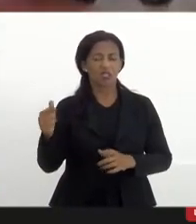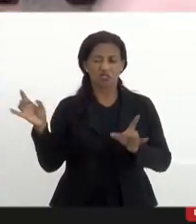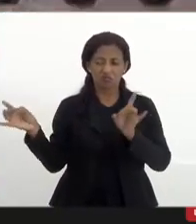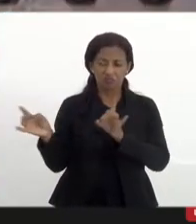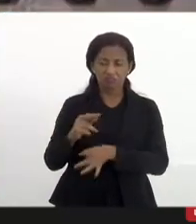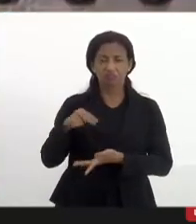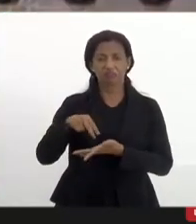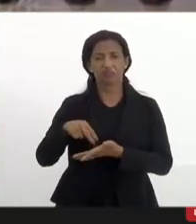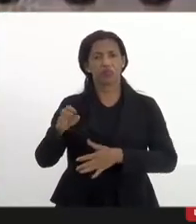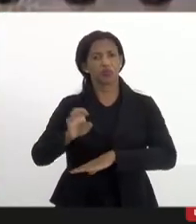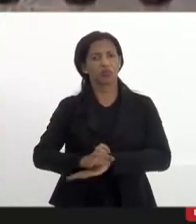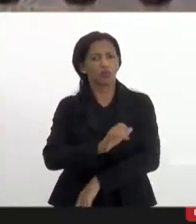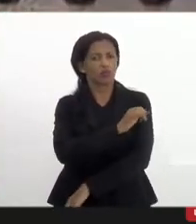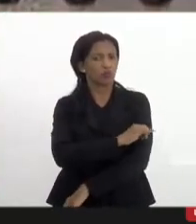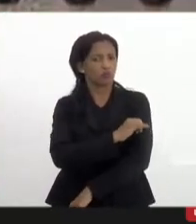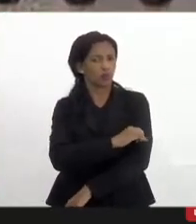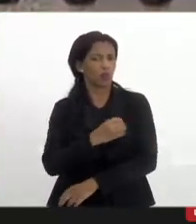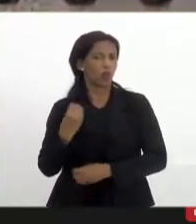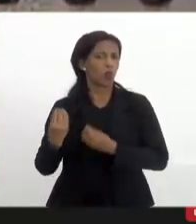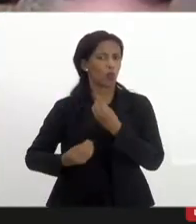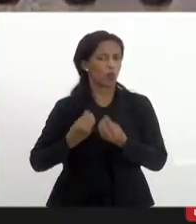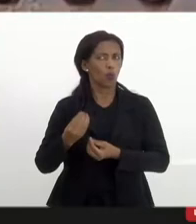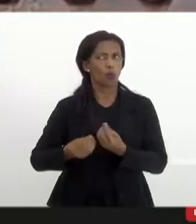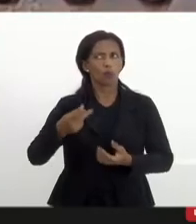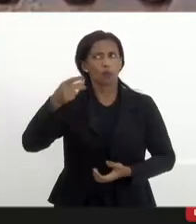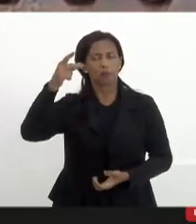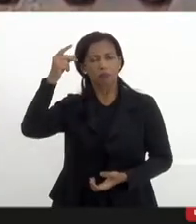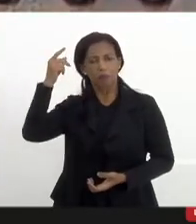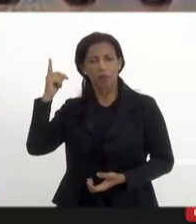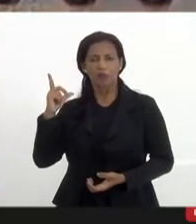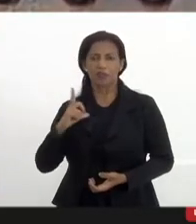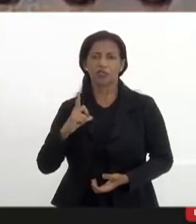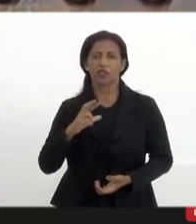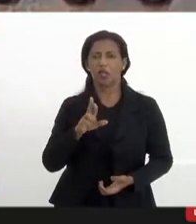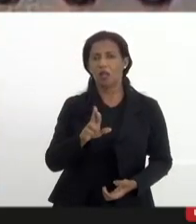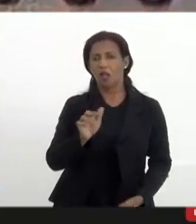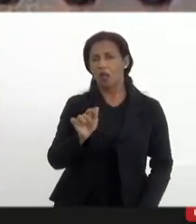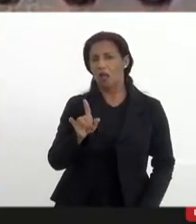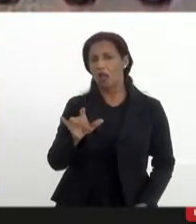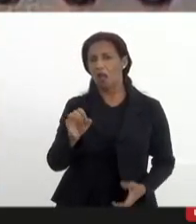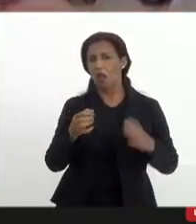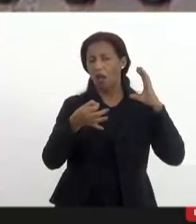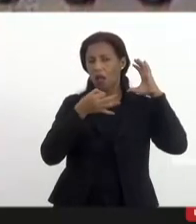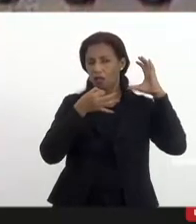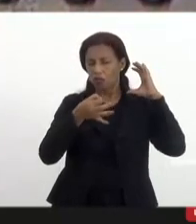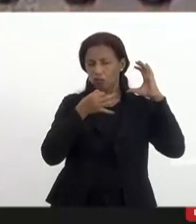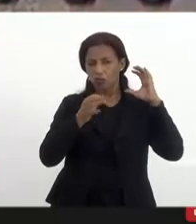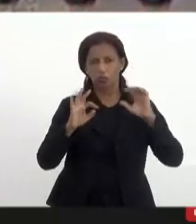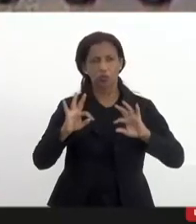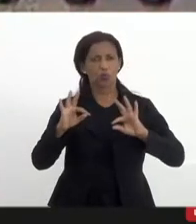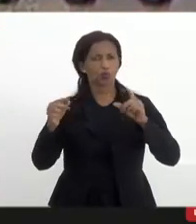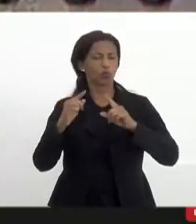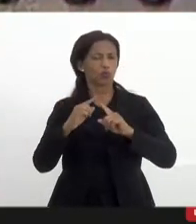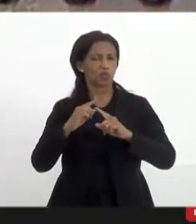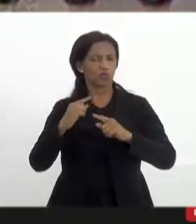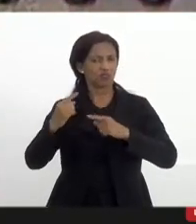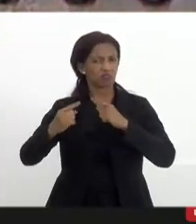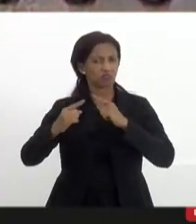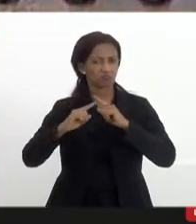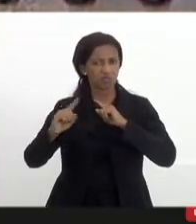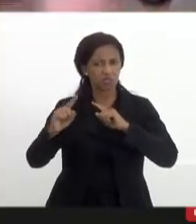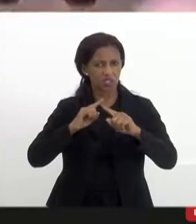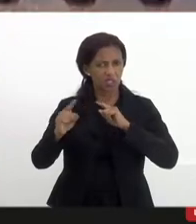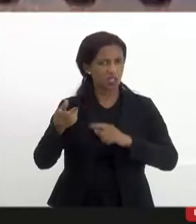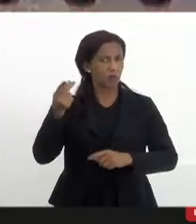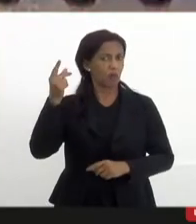aqui no estado do Rio de Janeiro como nós tínhamos a rádio a rede de rádios com todas as críticas que tínhamos